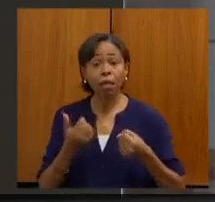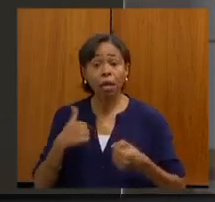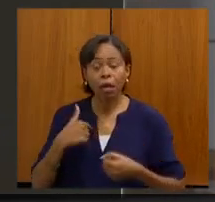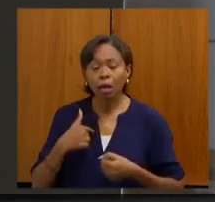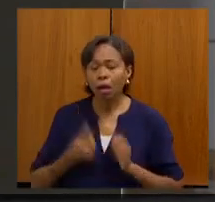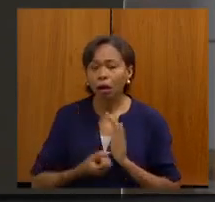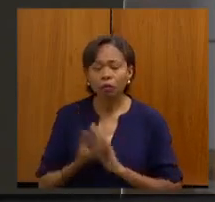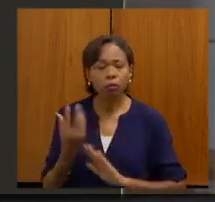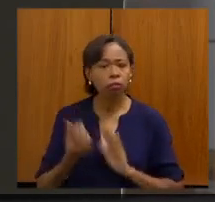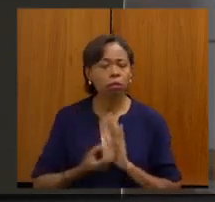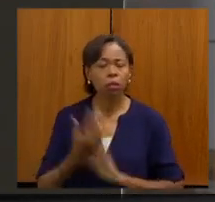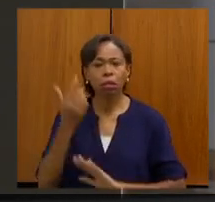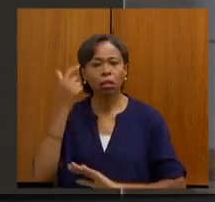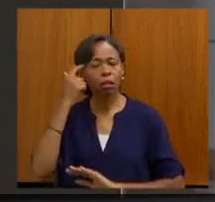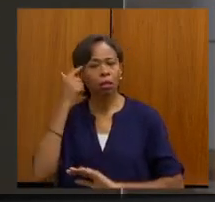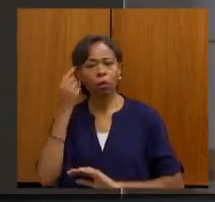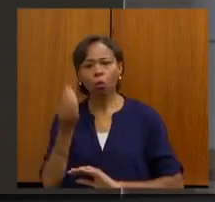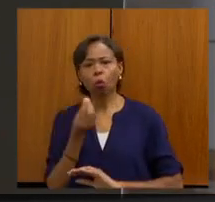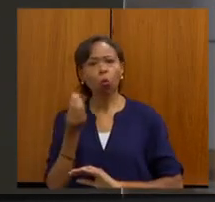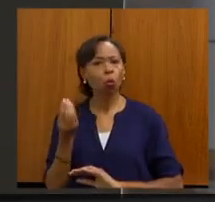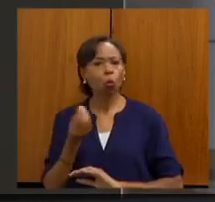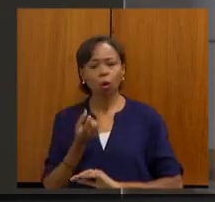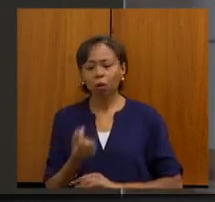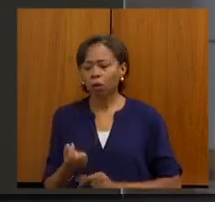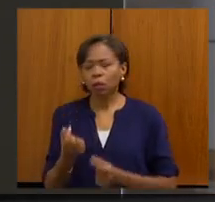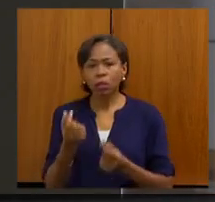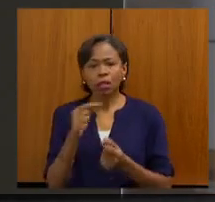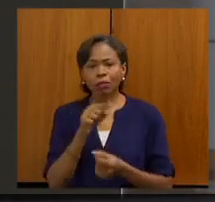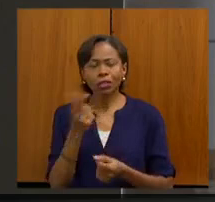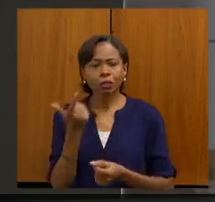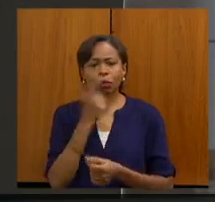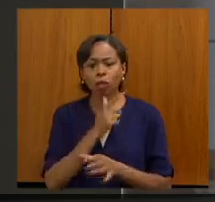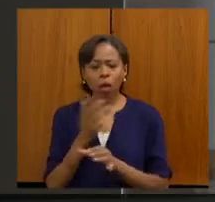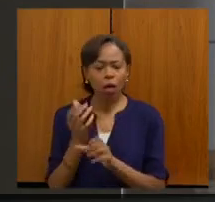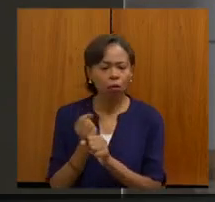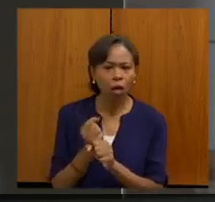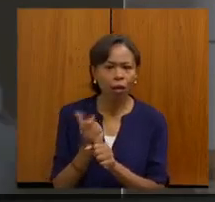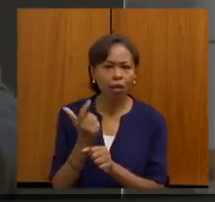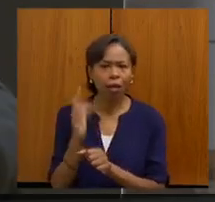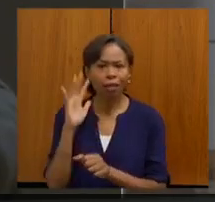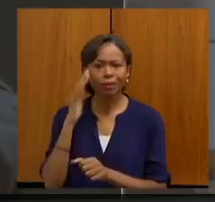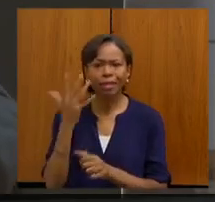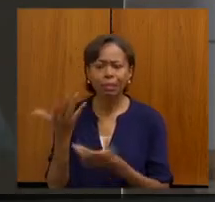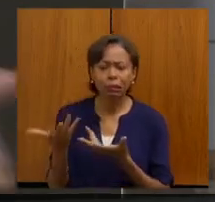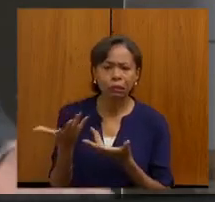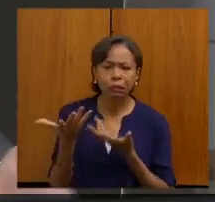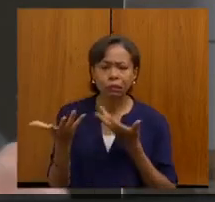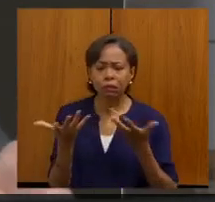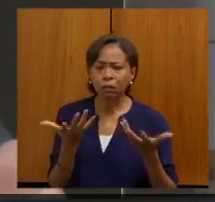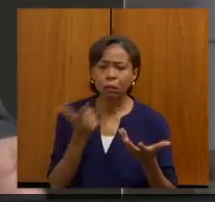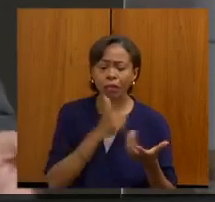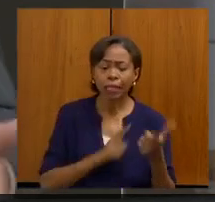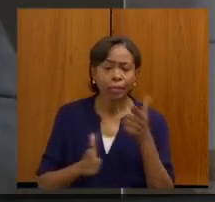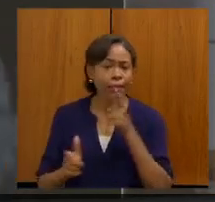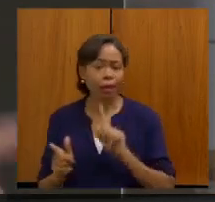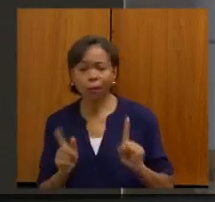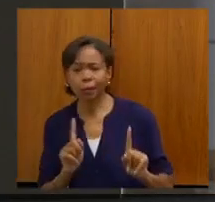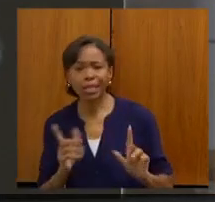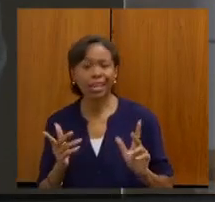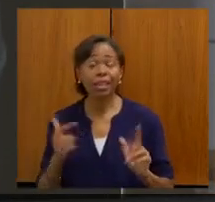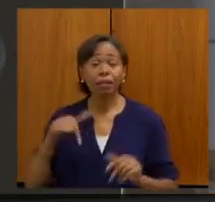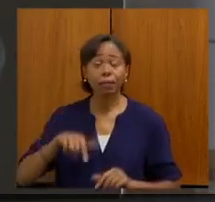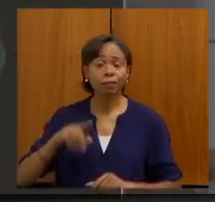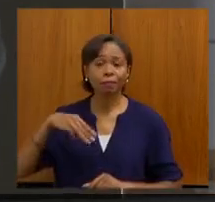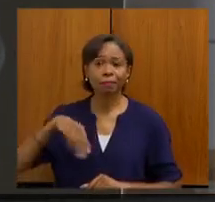sem entender como os cálculos que vocês chegavam na condução, não vamos fechar, não vamos abrir, tanto é que o estado de Minas Gerais é um dos